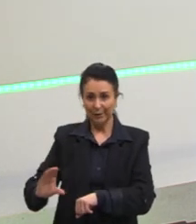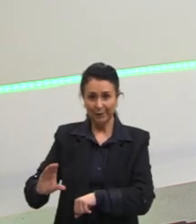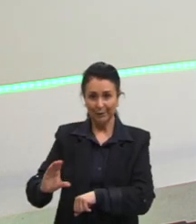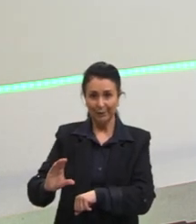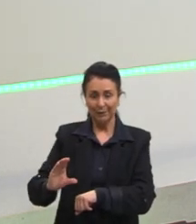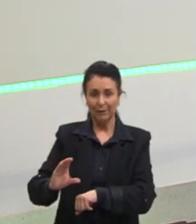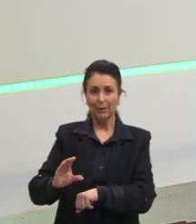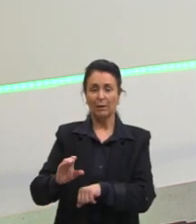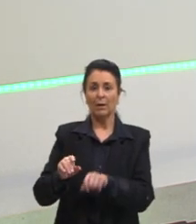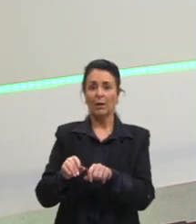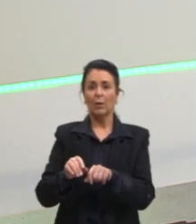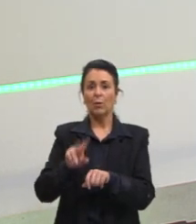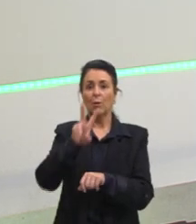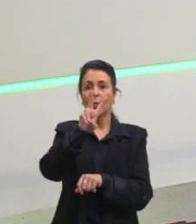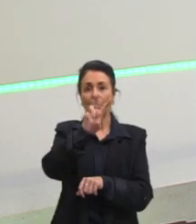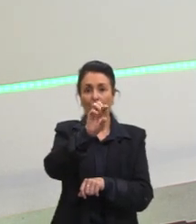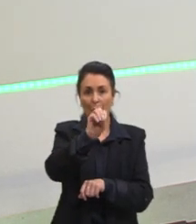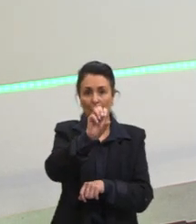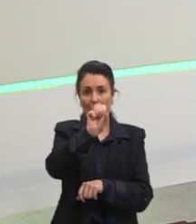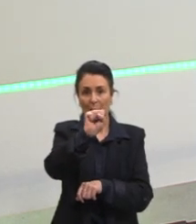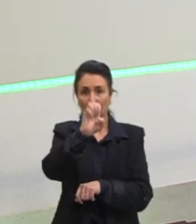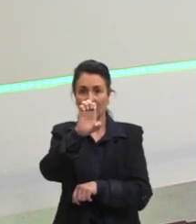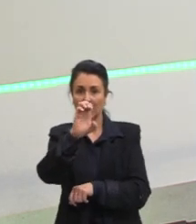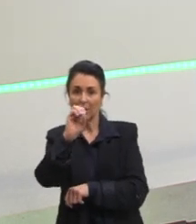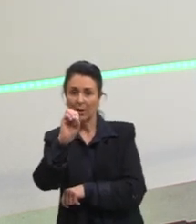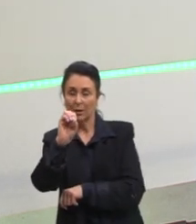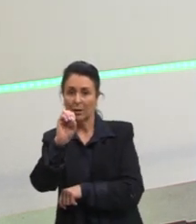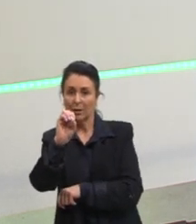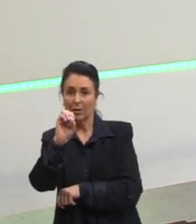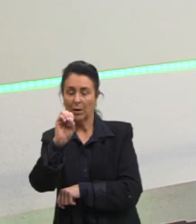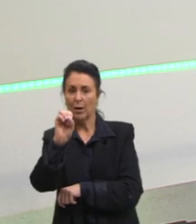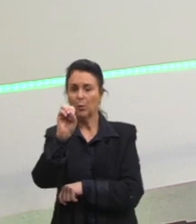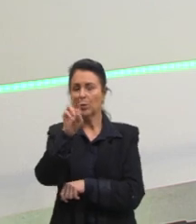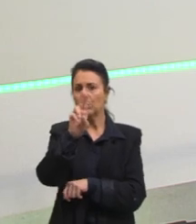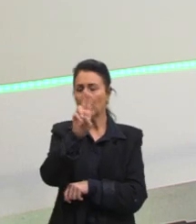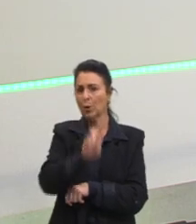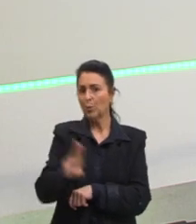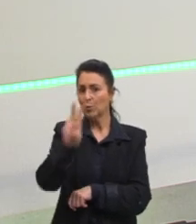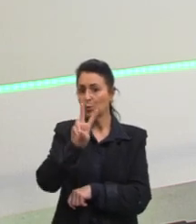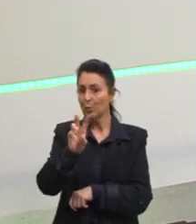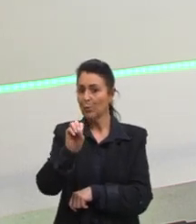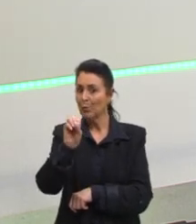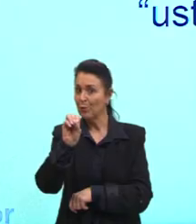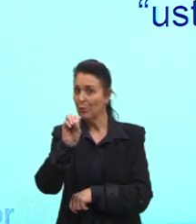O você, é quando eu utilizo o bós ao revés de tu.